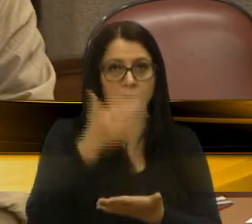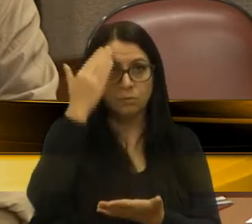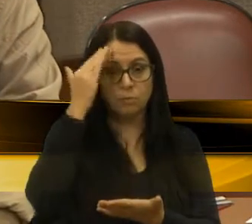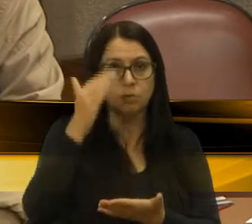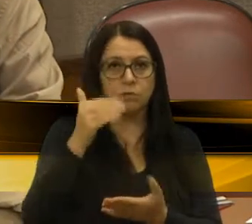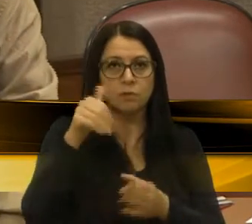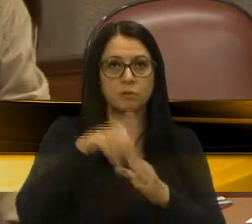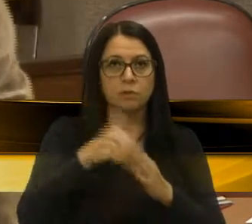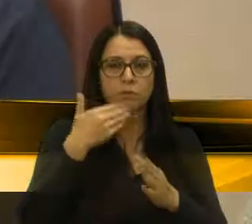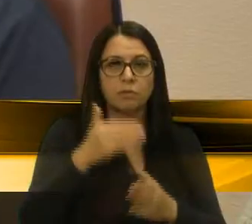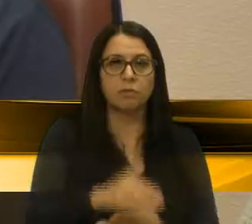Obrigado. Voto favorável. Declarar o voto,